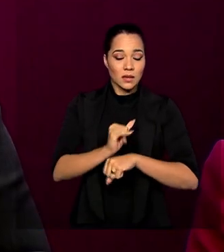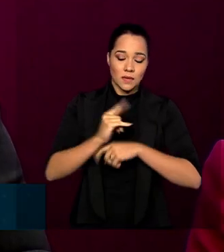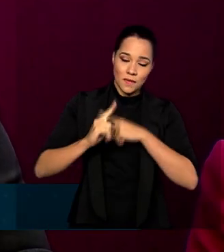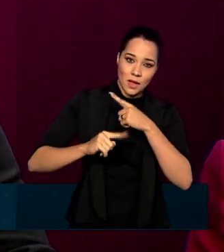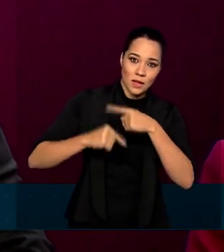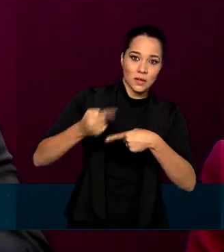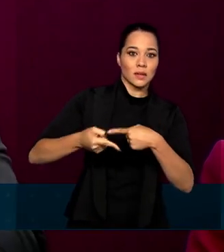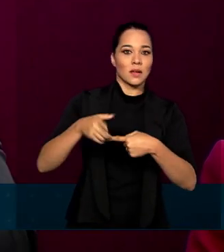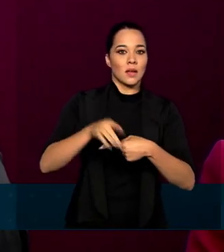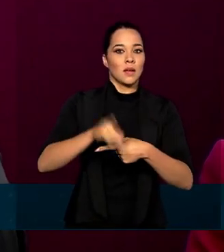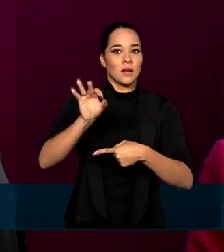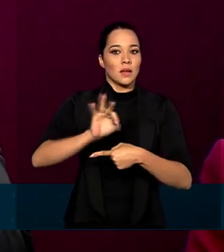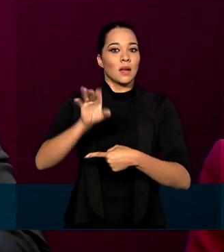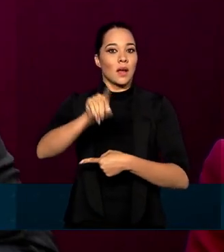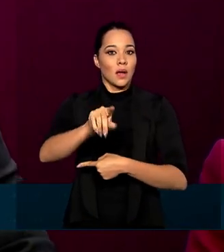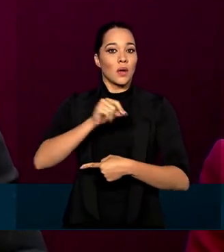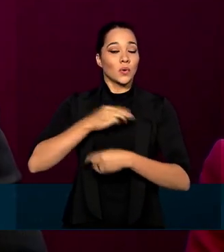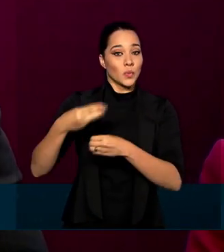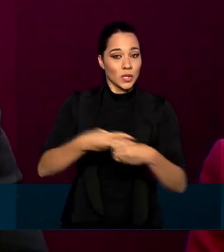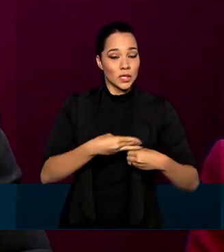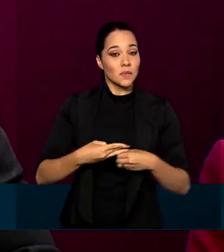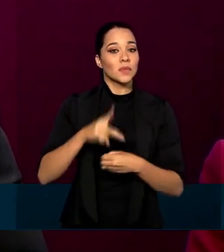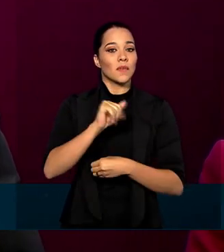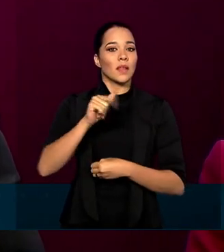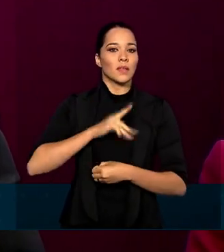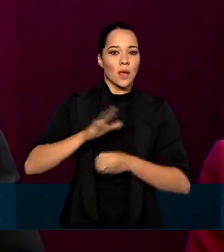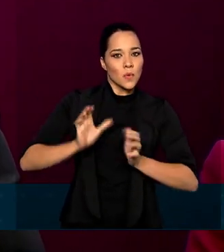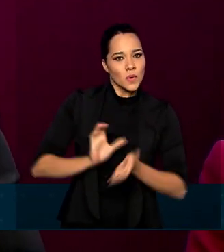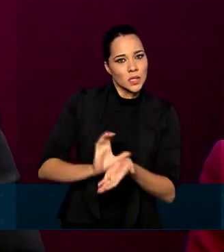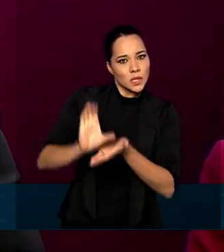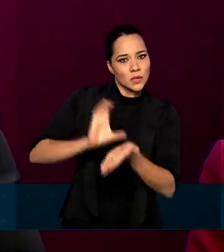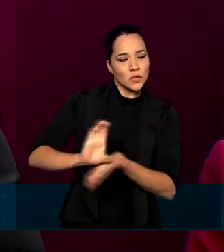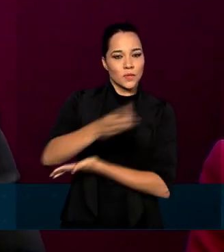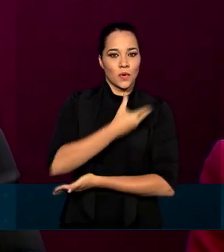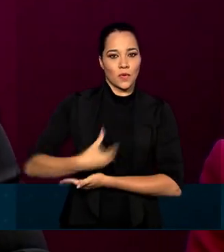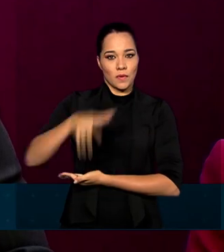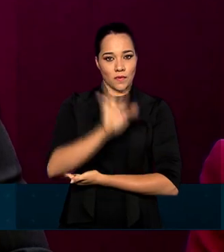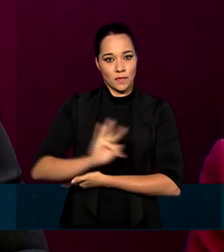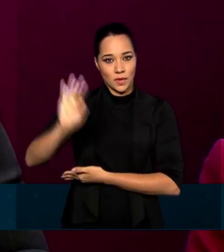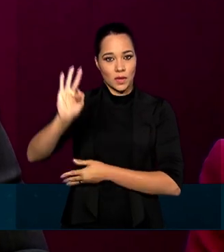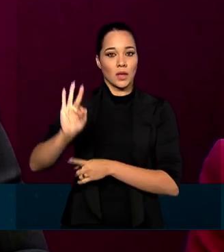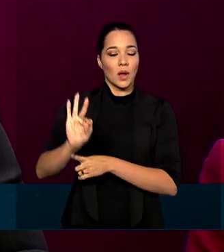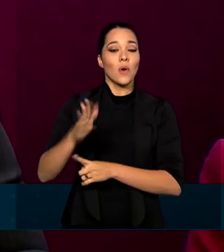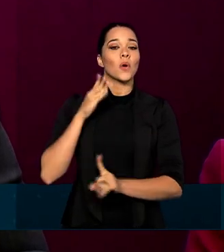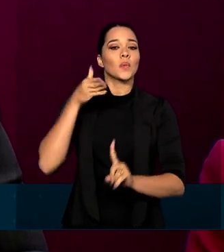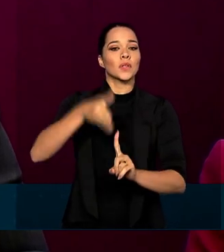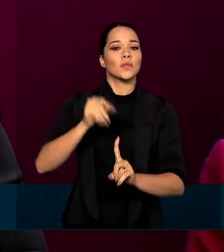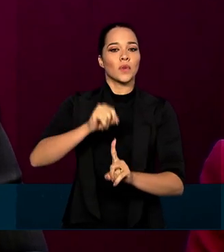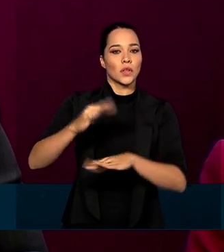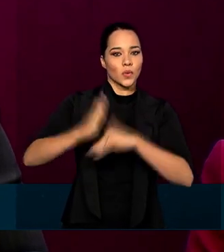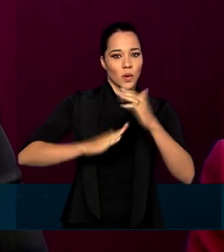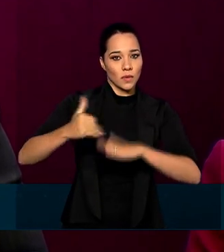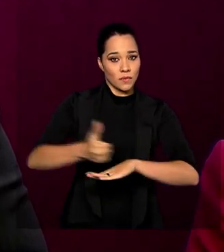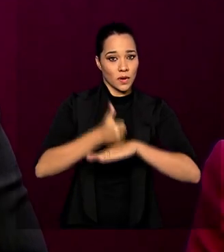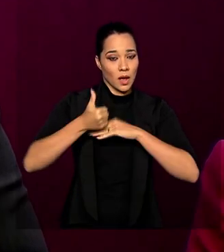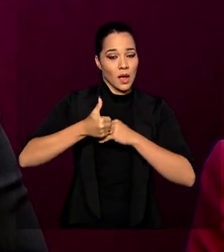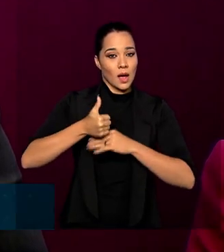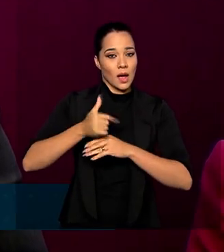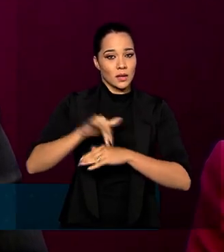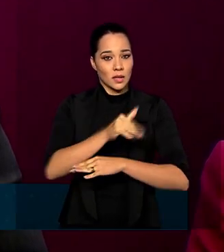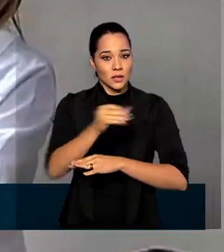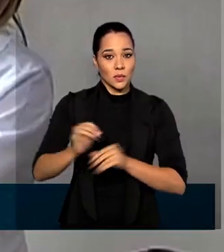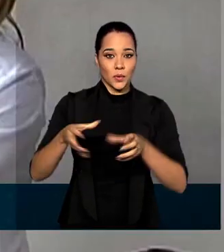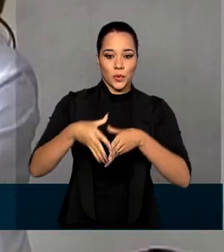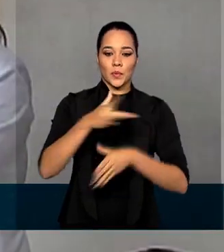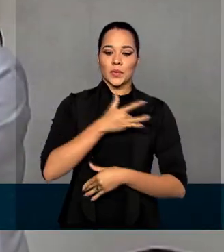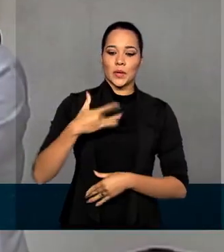indicadores e, a partir destes, os municípios receberão o incentivo financeiro do governo federal, com o objetivo de qualificar as ações realizadas pela equipe